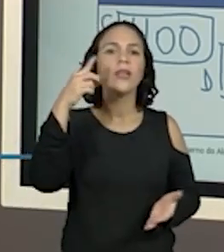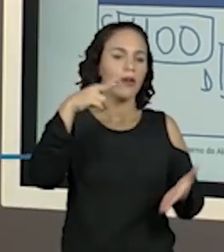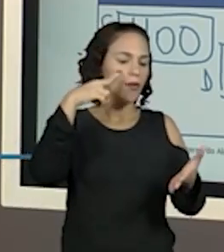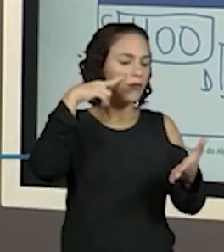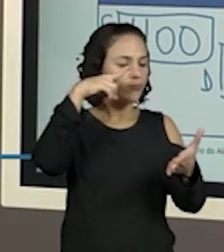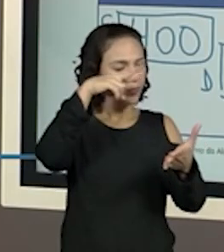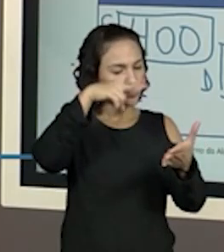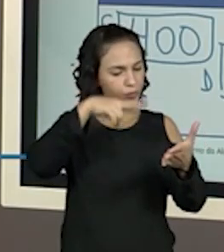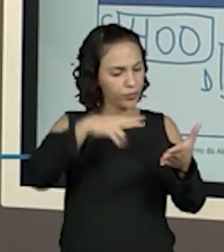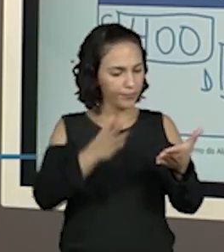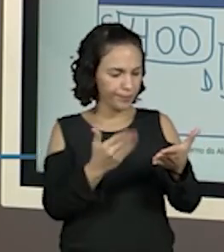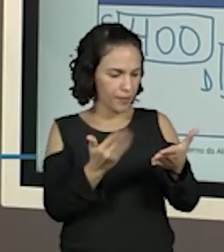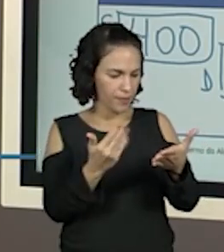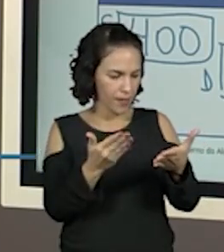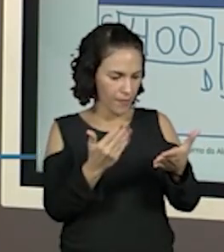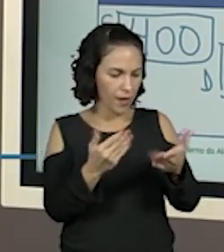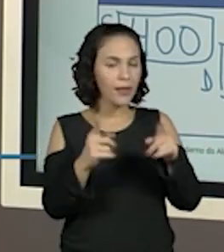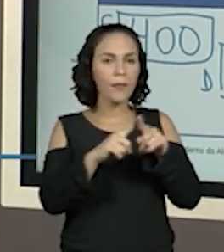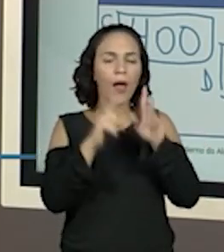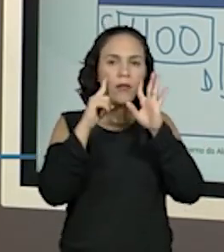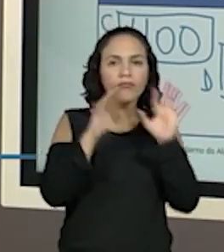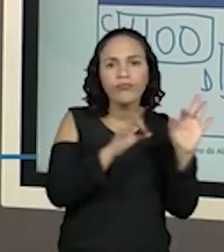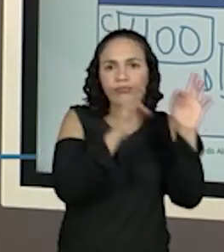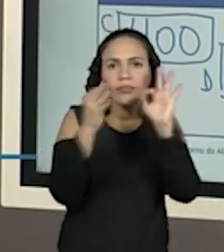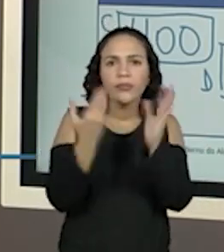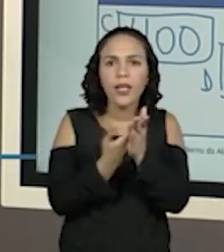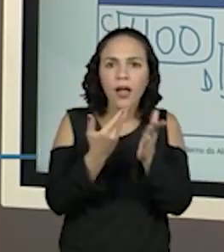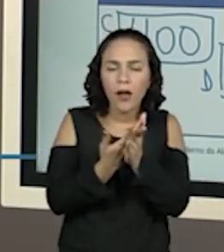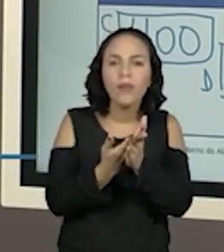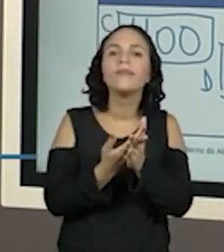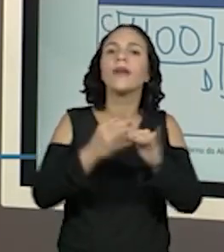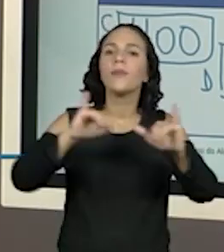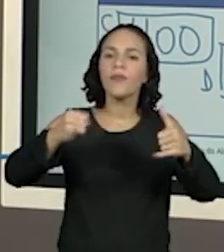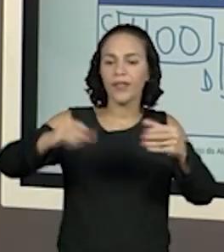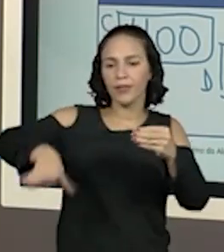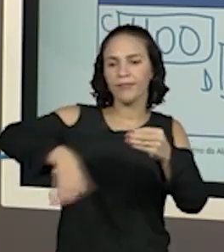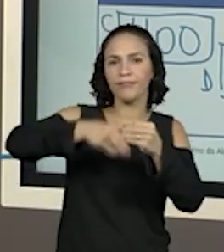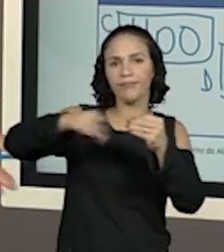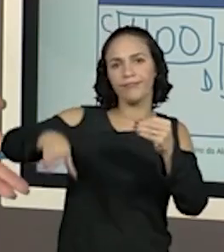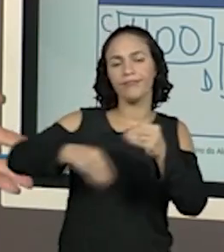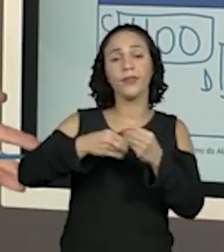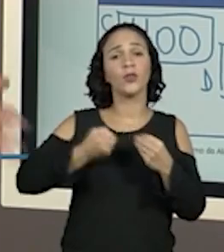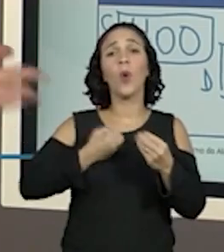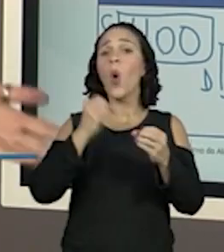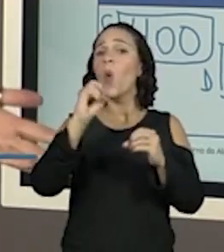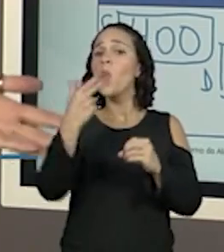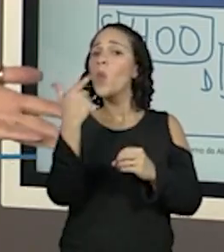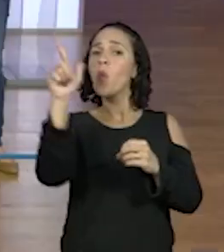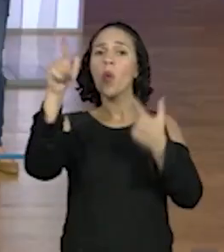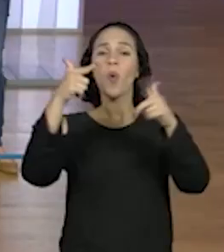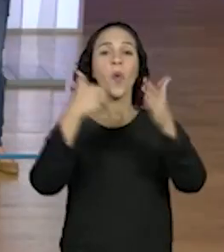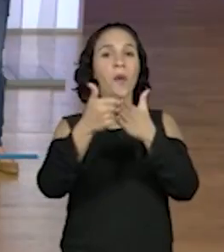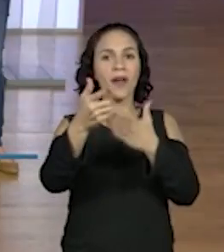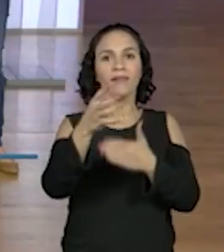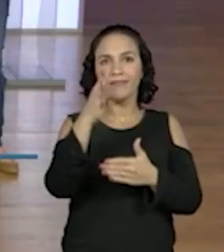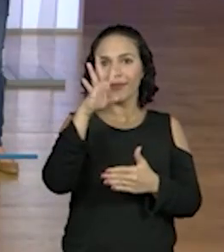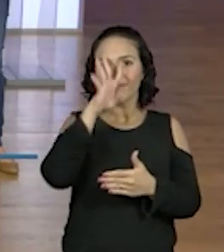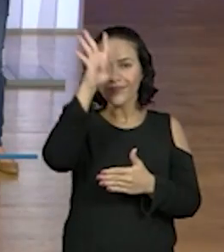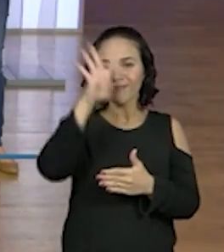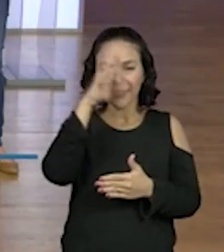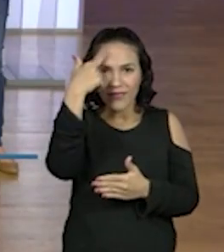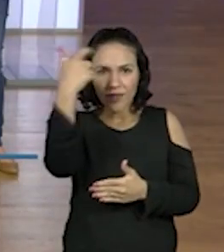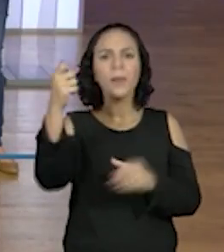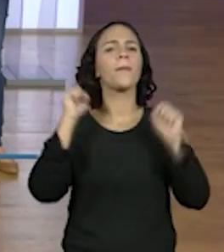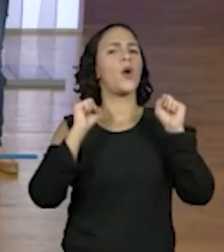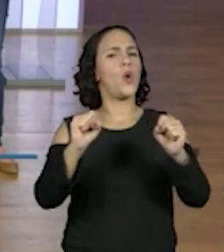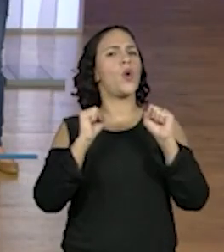na aula de novo para poder, então, pegar esses novos números ou ir fazendo os números que vocês quiserem, não é, Profran? Com certeza, Você pode ir